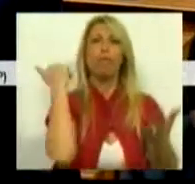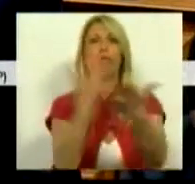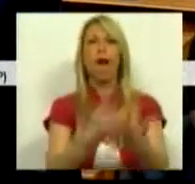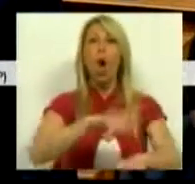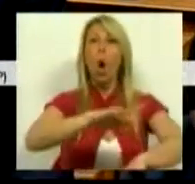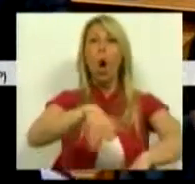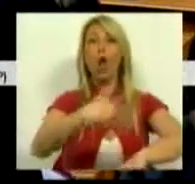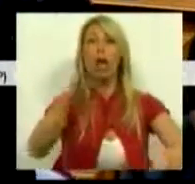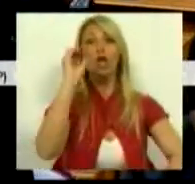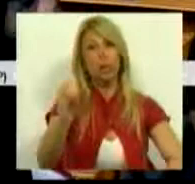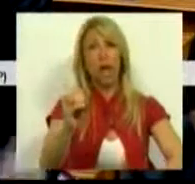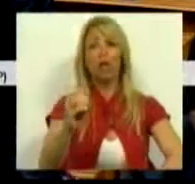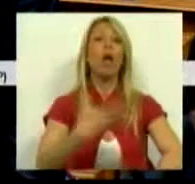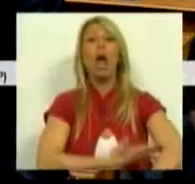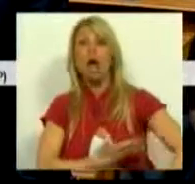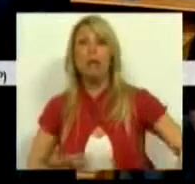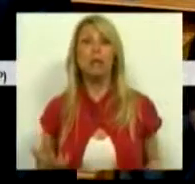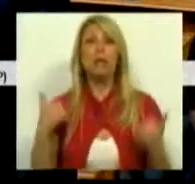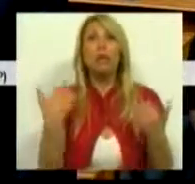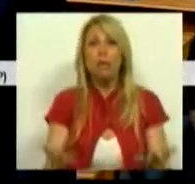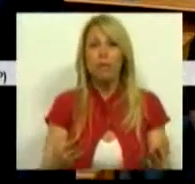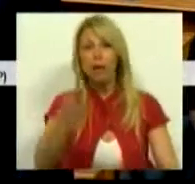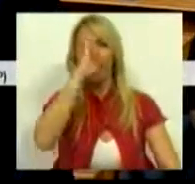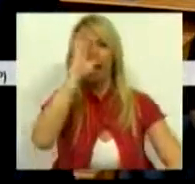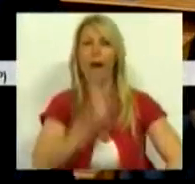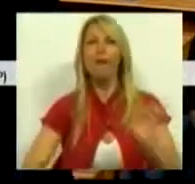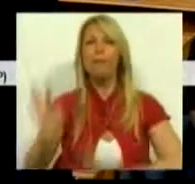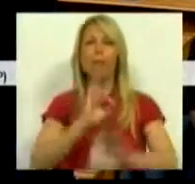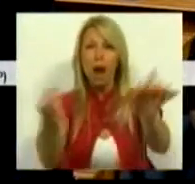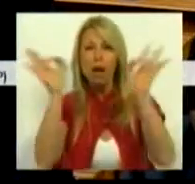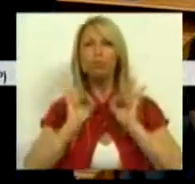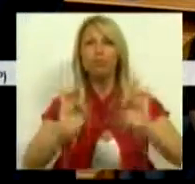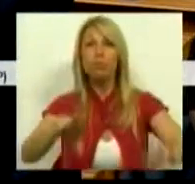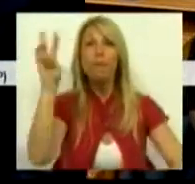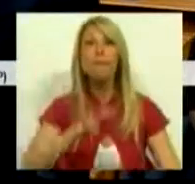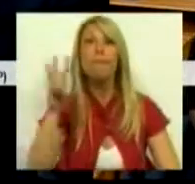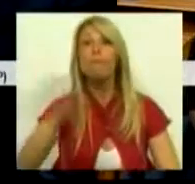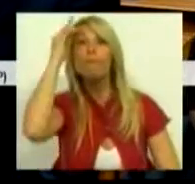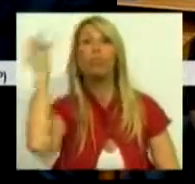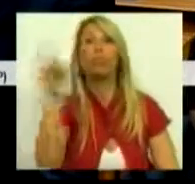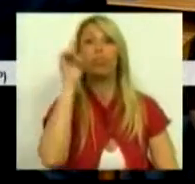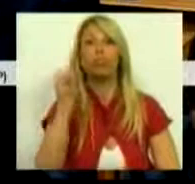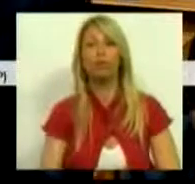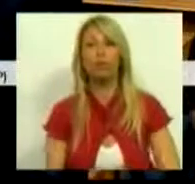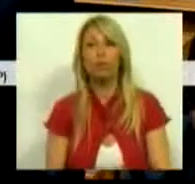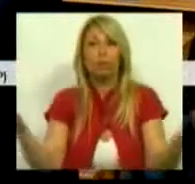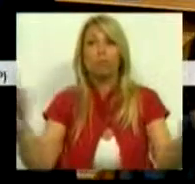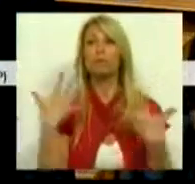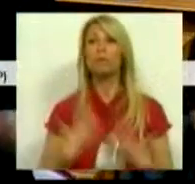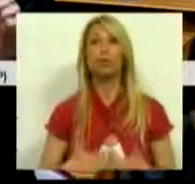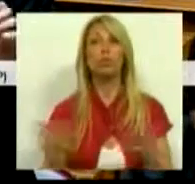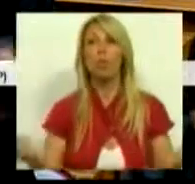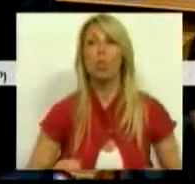e para o desemprego e prepara mesmo o despedimento de milhares de docentes. E, portanto, não há dúvida